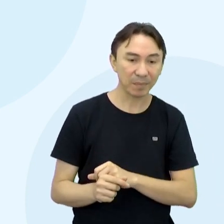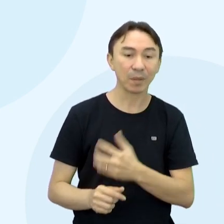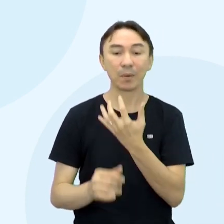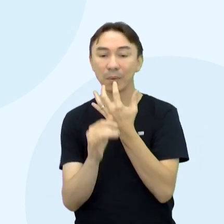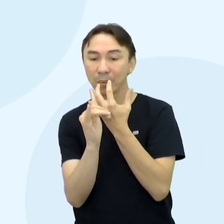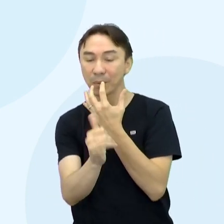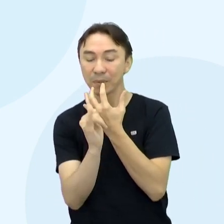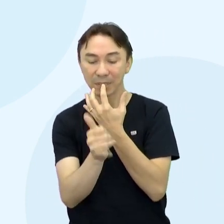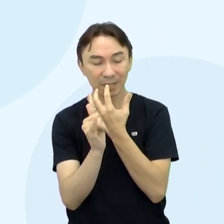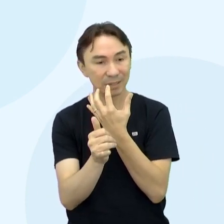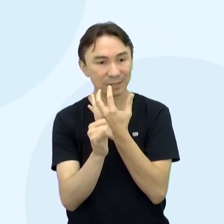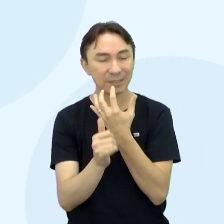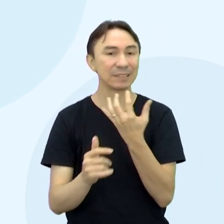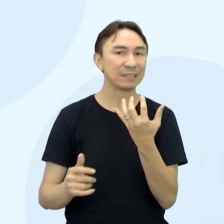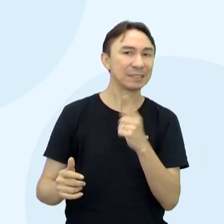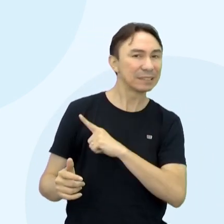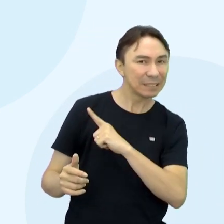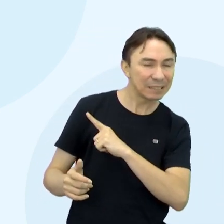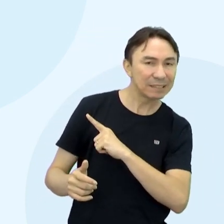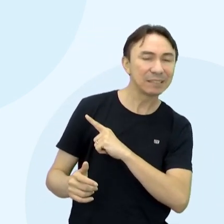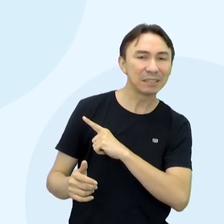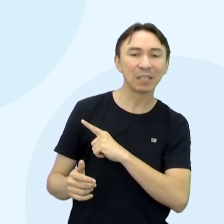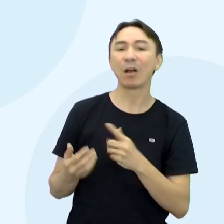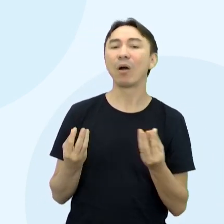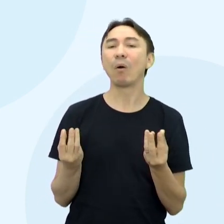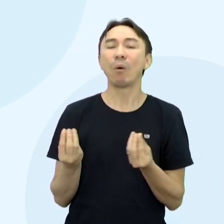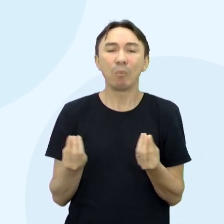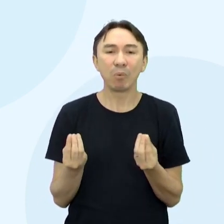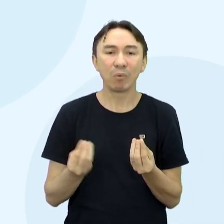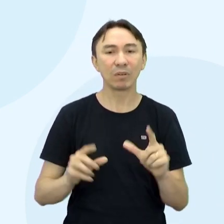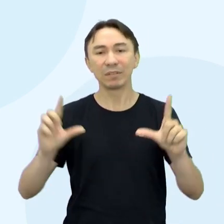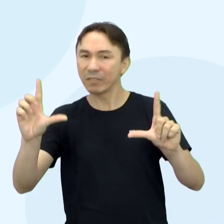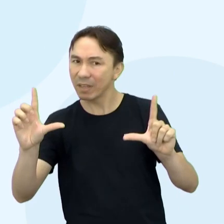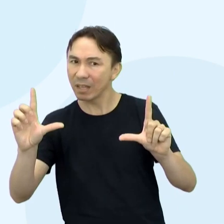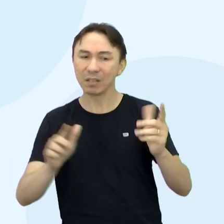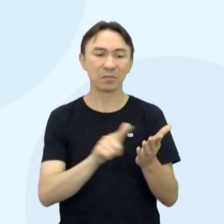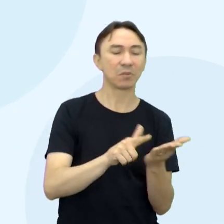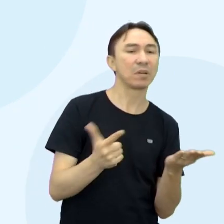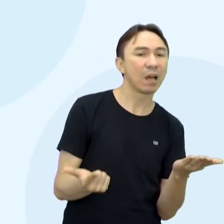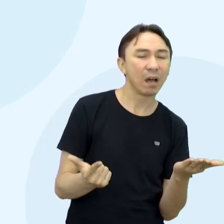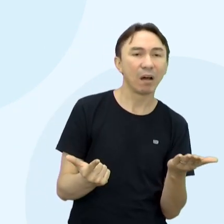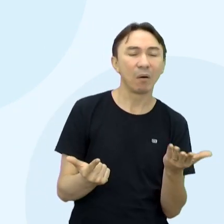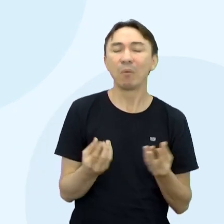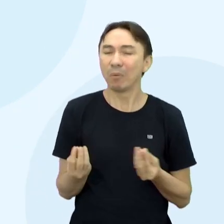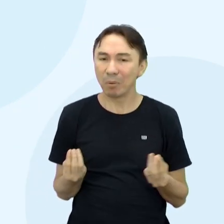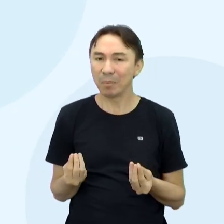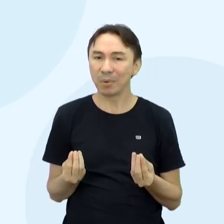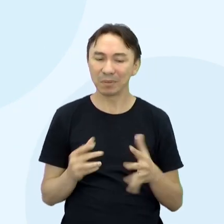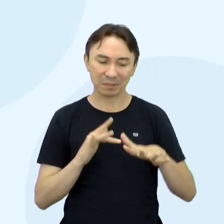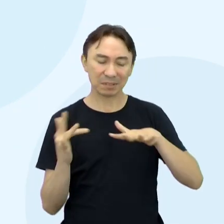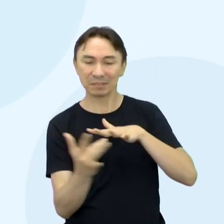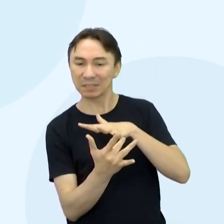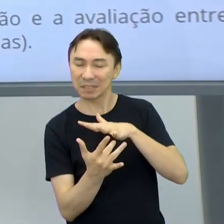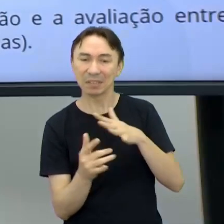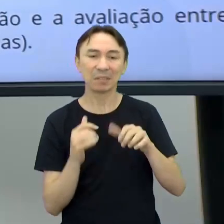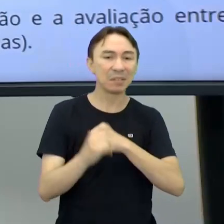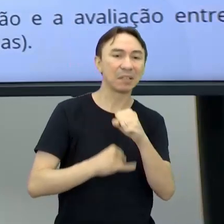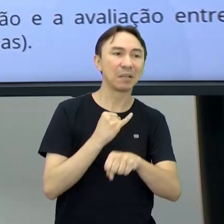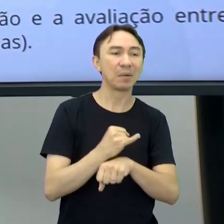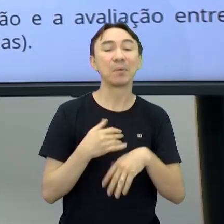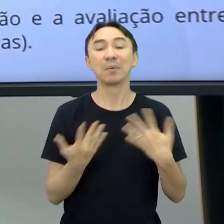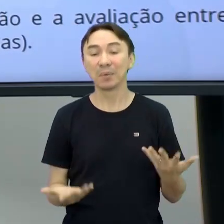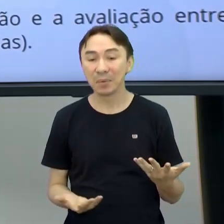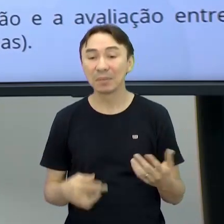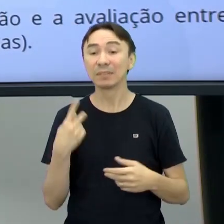aprofundado que vocês farão aí Promover a confraternização e avaliação entre os estudantes As experiências que vocês tiveram